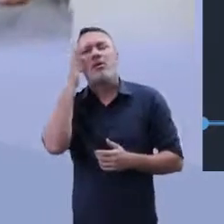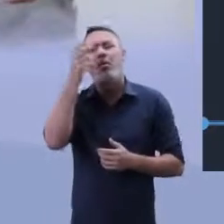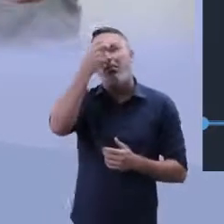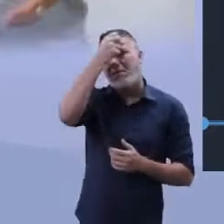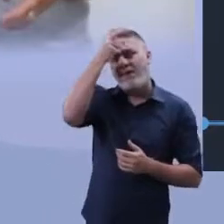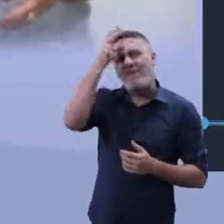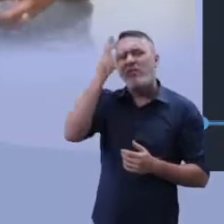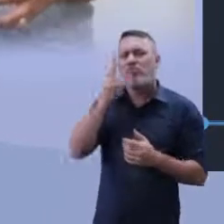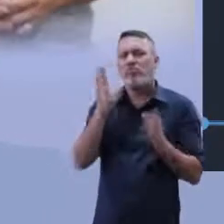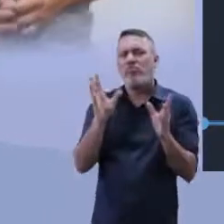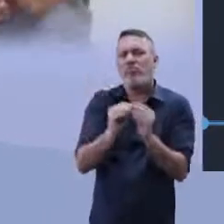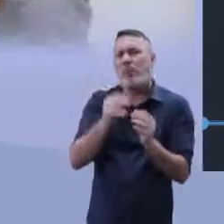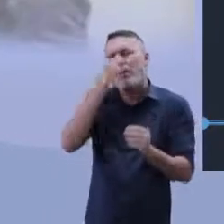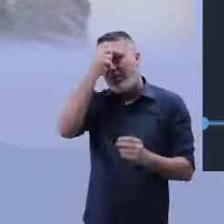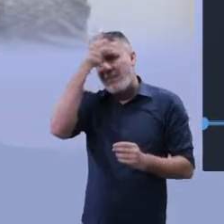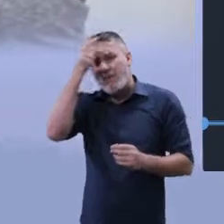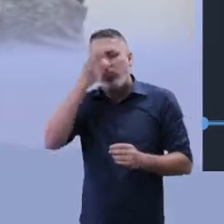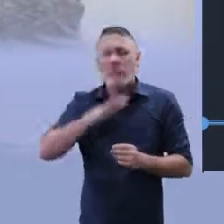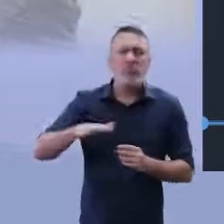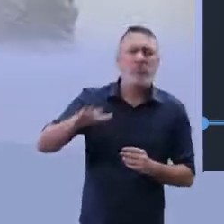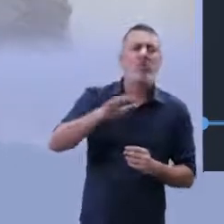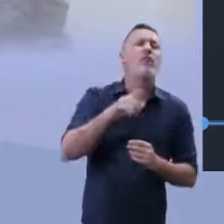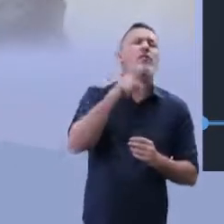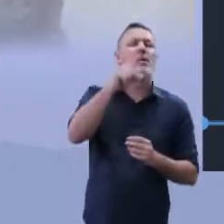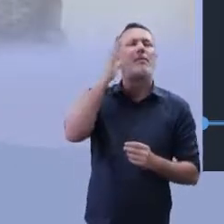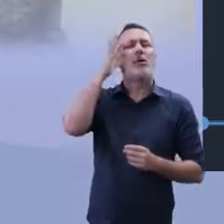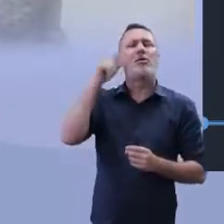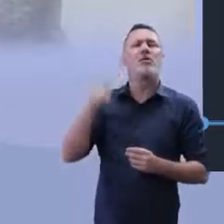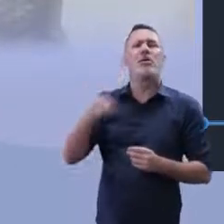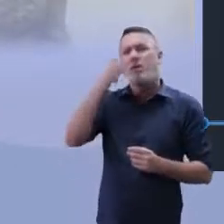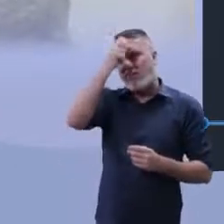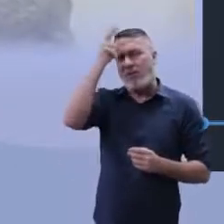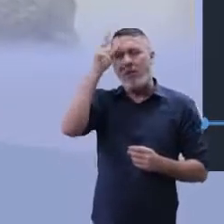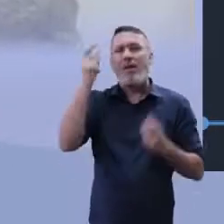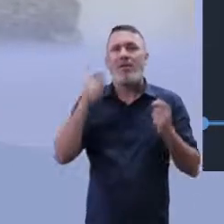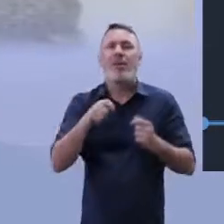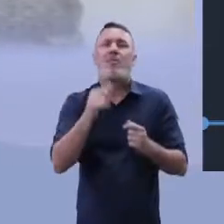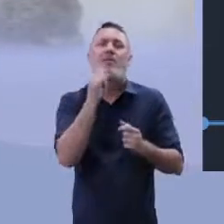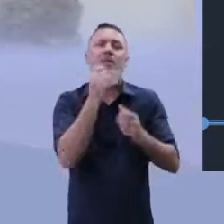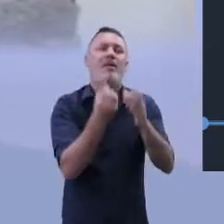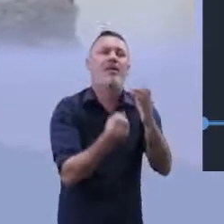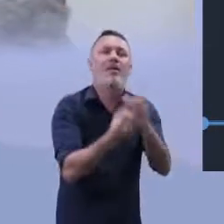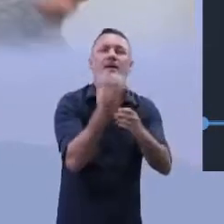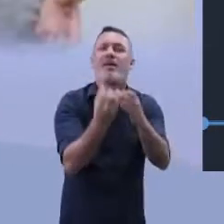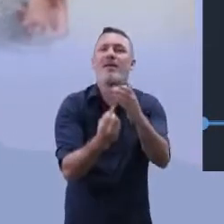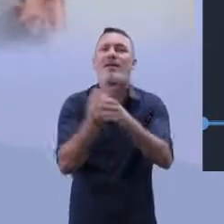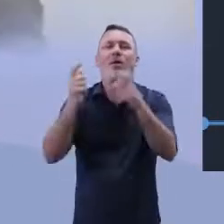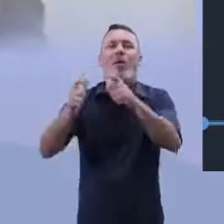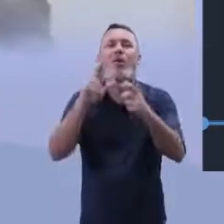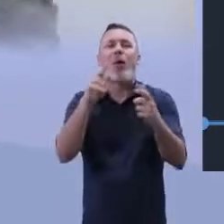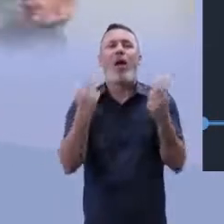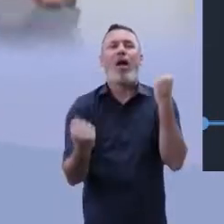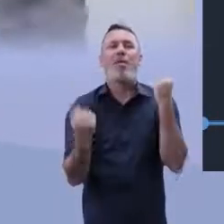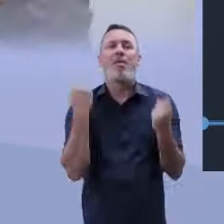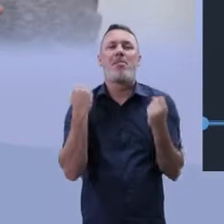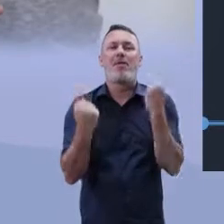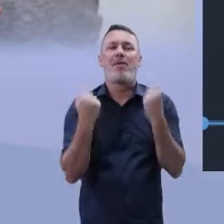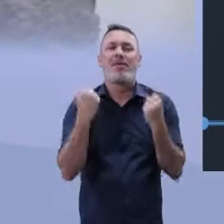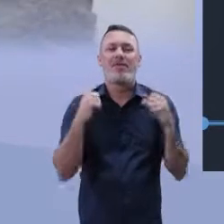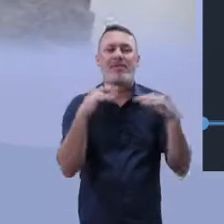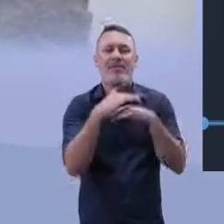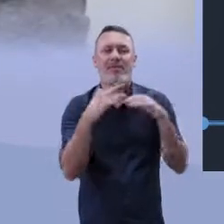prefeituras, vamos restringir, como que as prefeituras podem fazer o que nós chamamos de academia da cidade e resolver